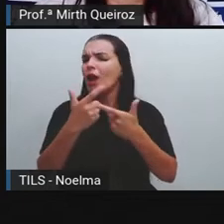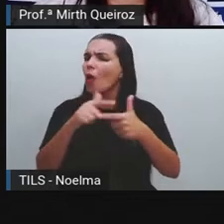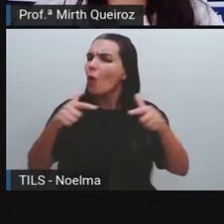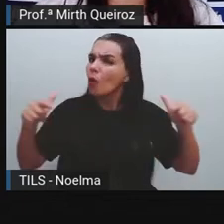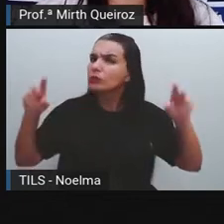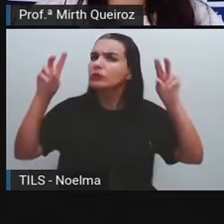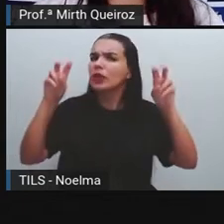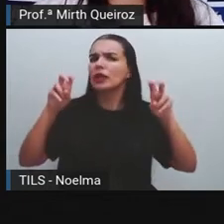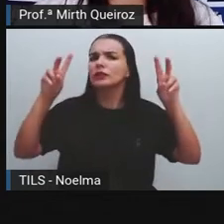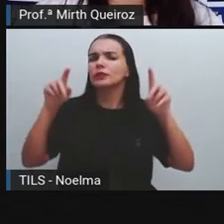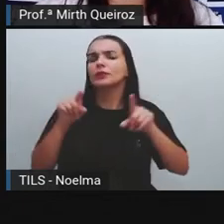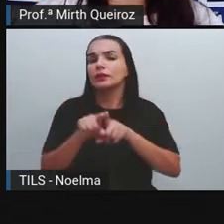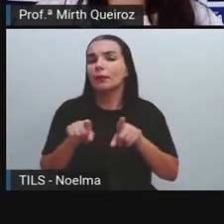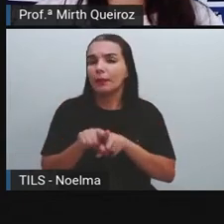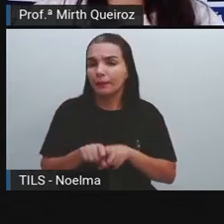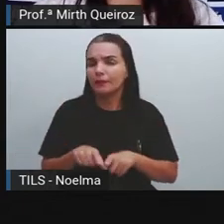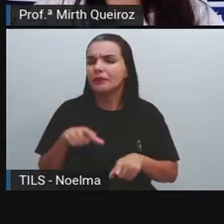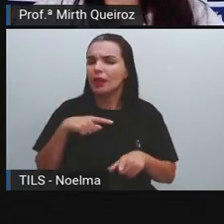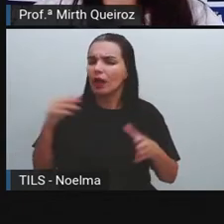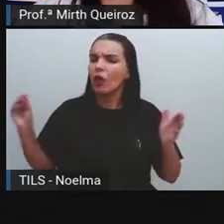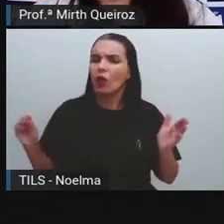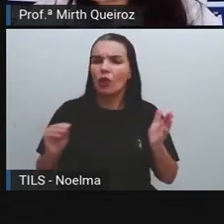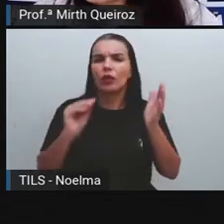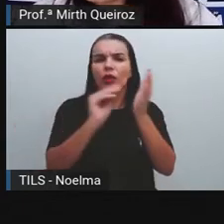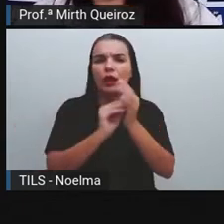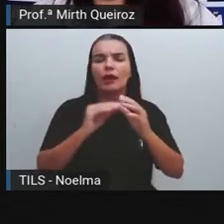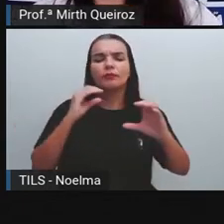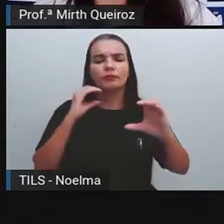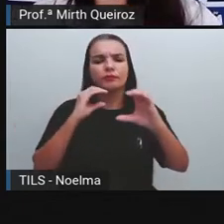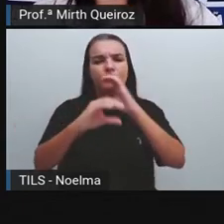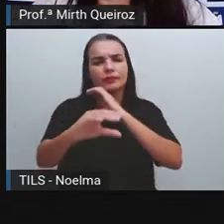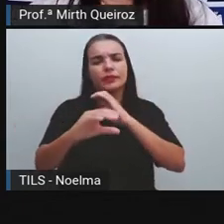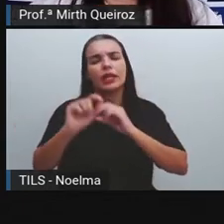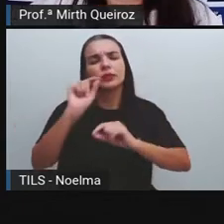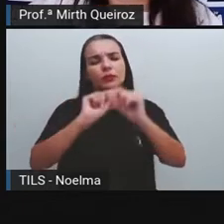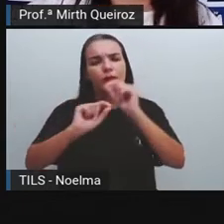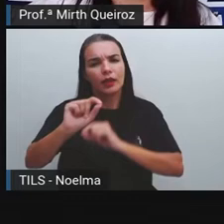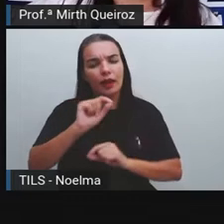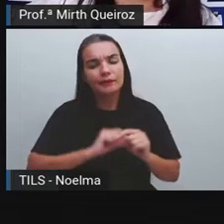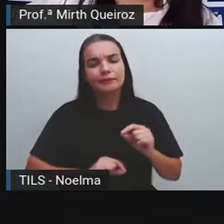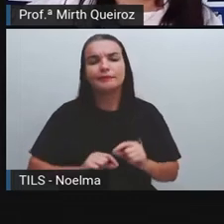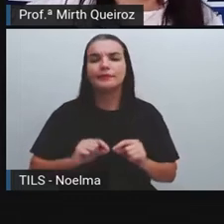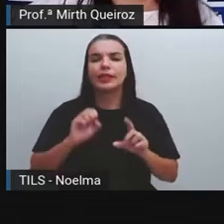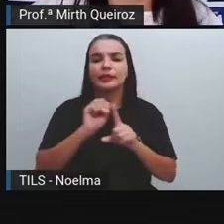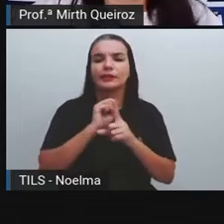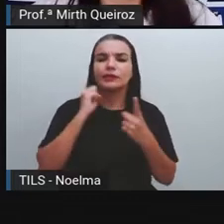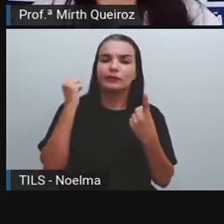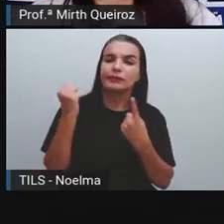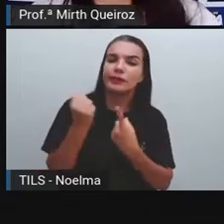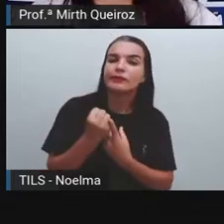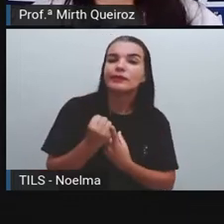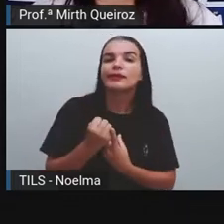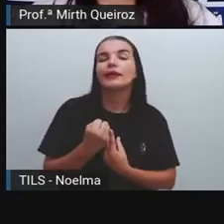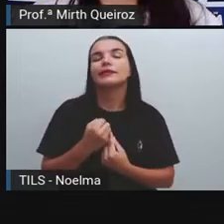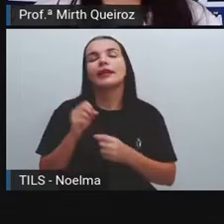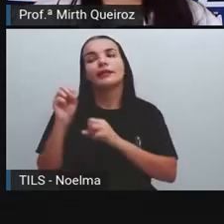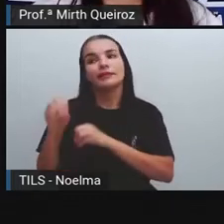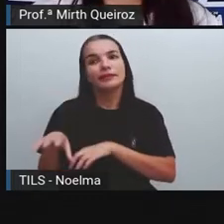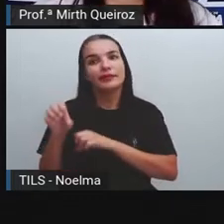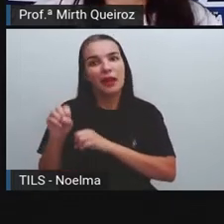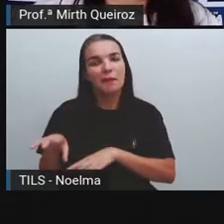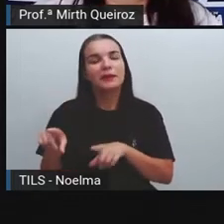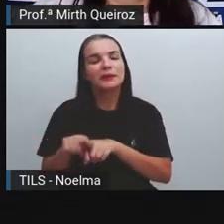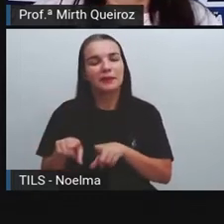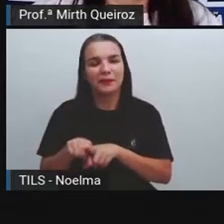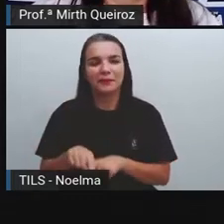além de trazer entretenimento, pode também transmitir informação ou mesmo até gerar um certo aprendizado em relação ao